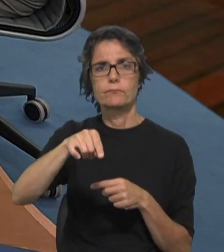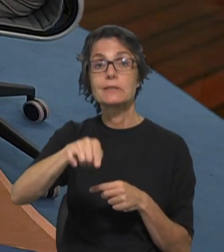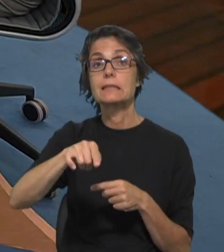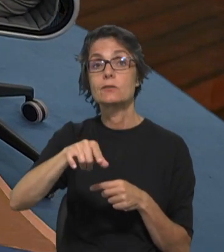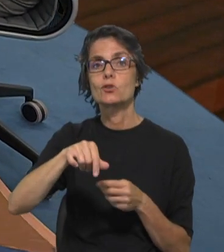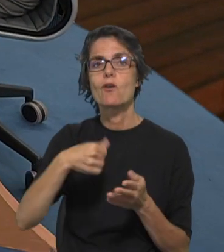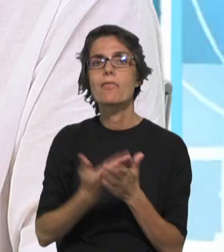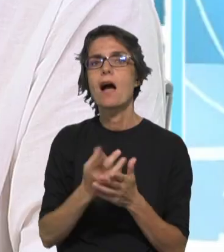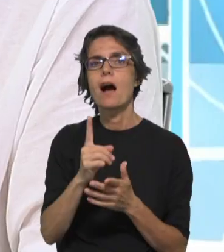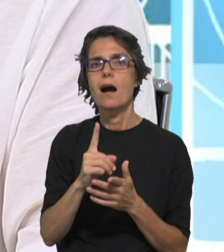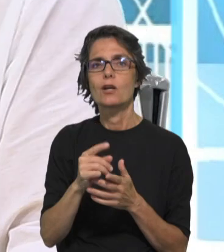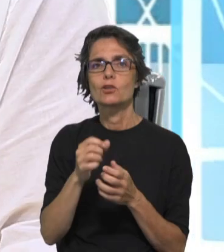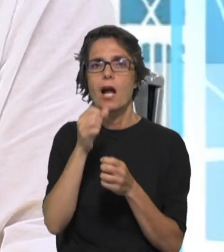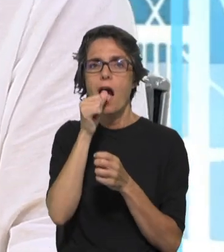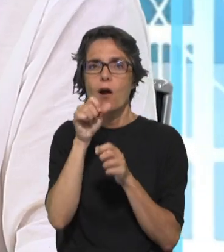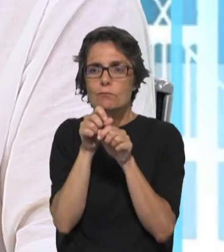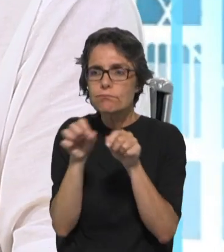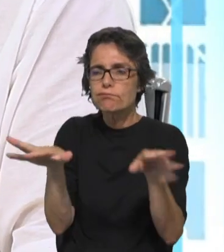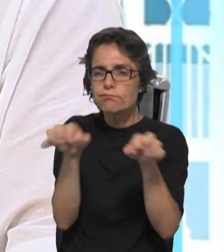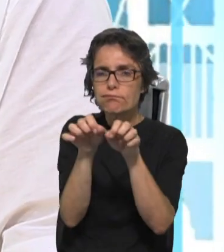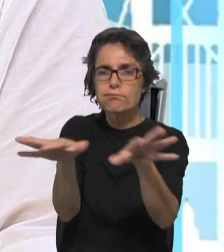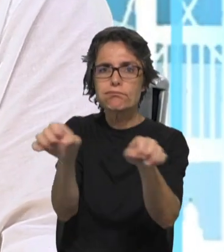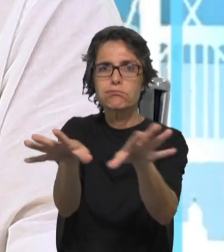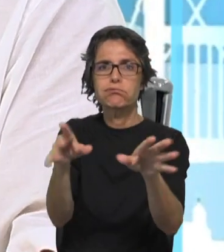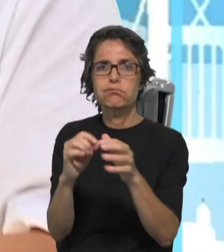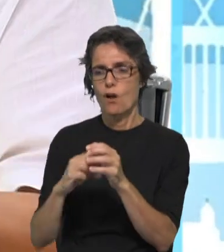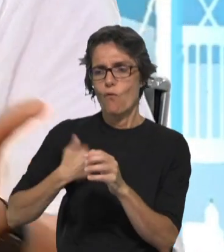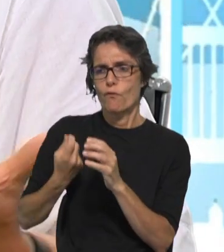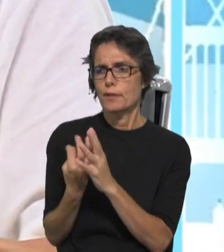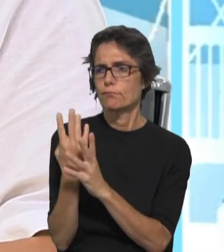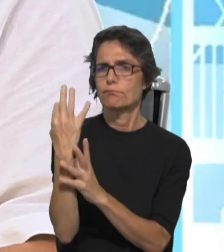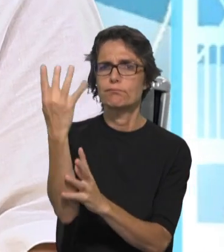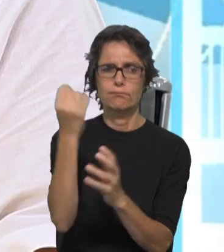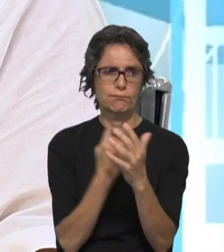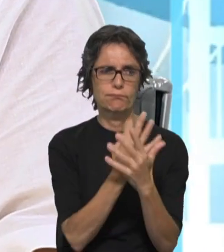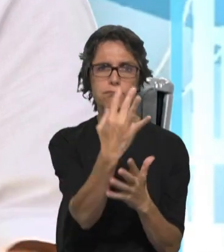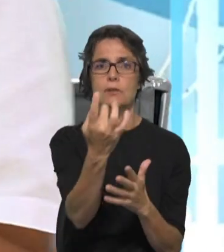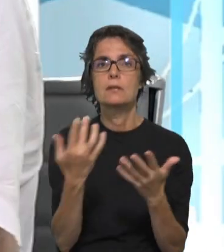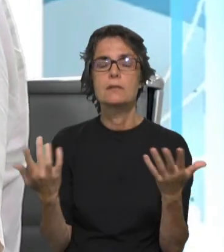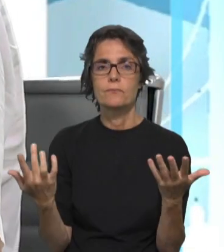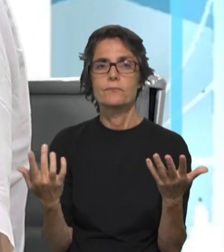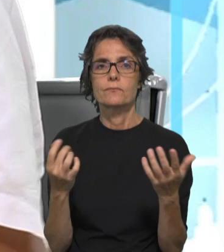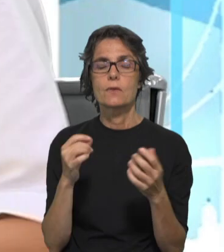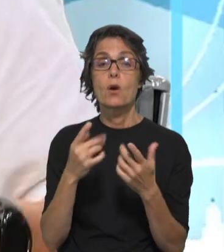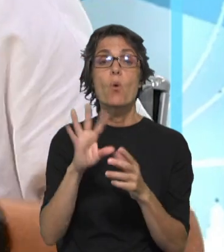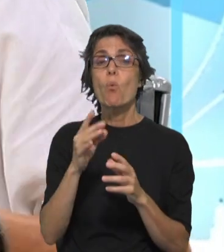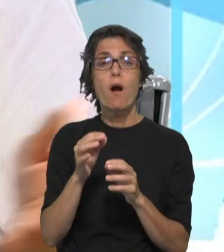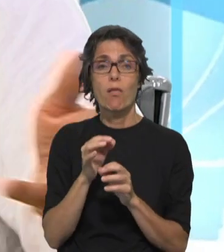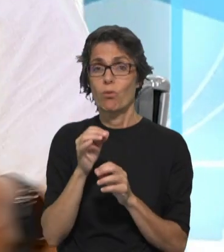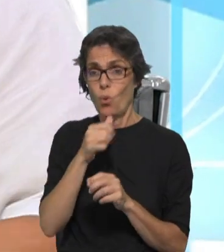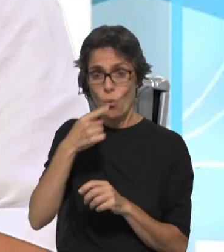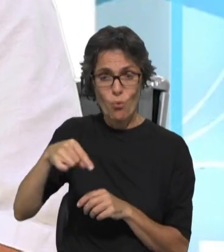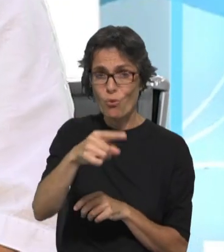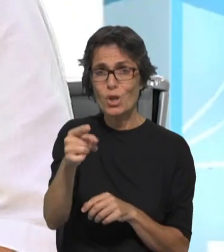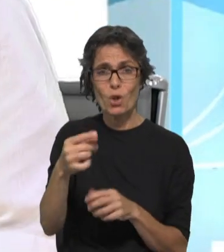capaz de fecundar as margens, de manter o verde, de dar bom ambiente, de dar logo outra beleza. E quando o rio não é cuidado, a gente vê o